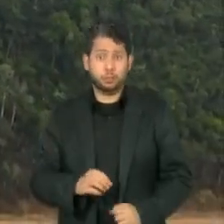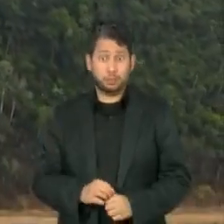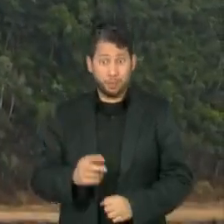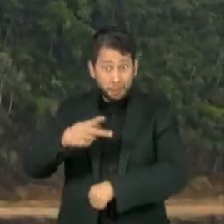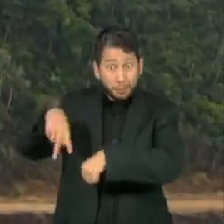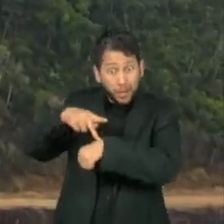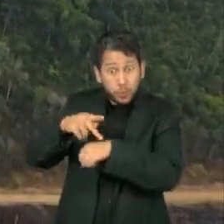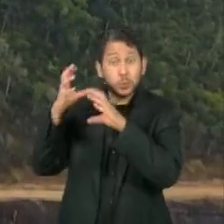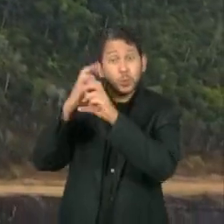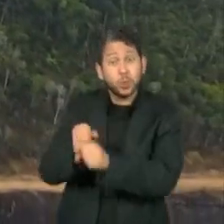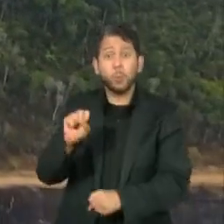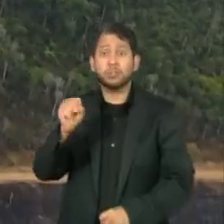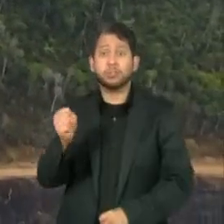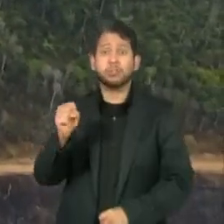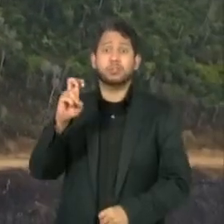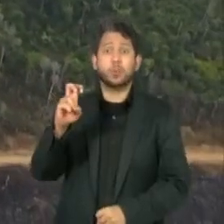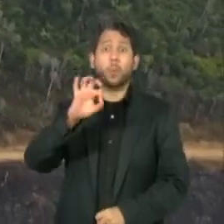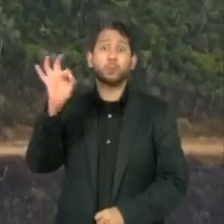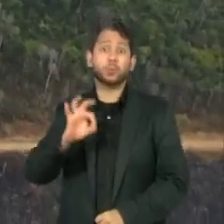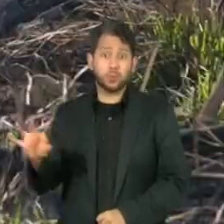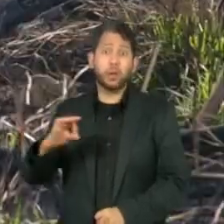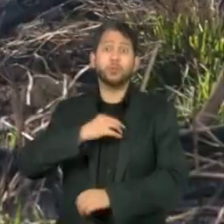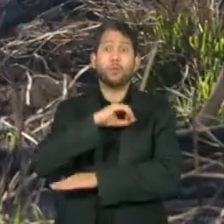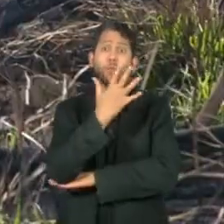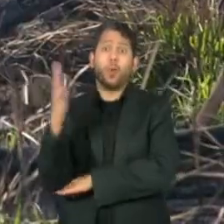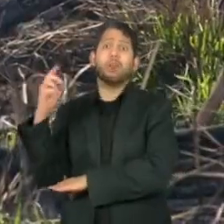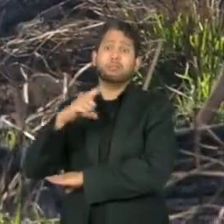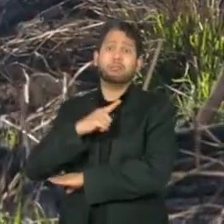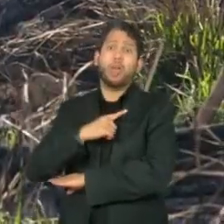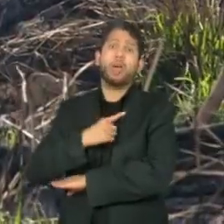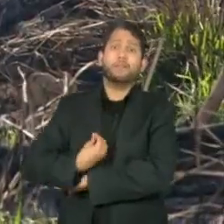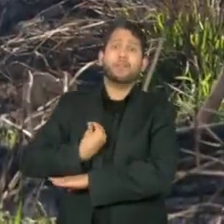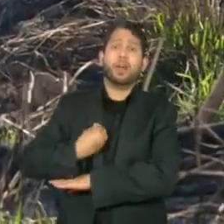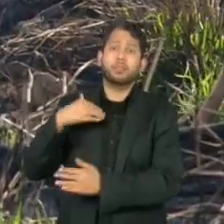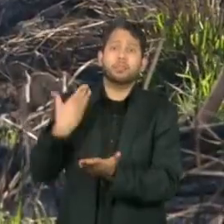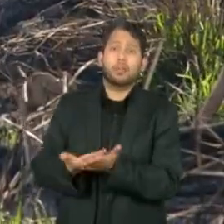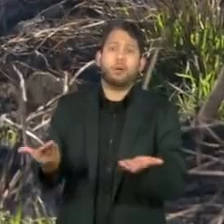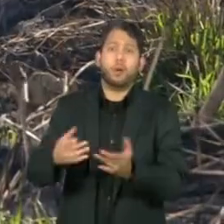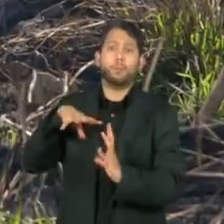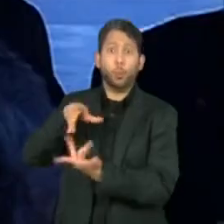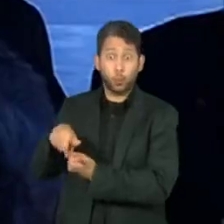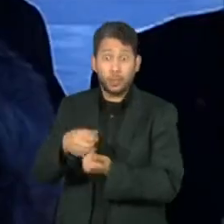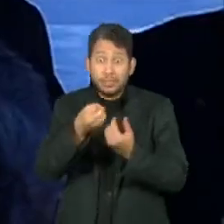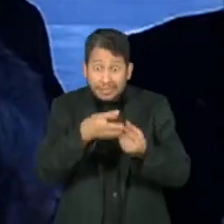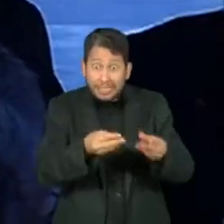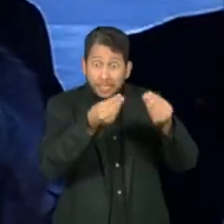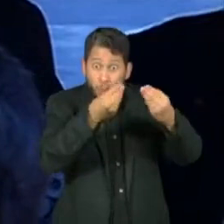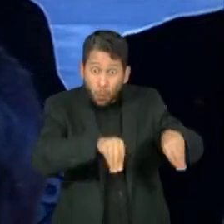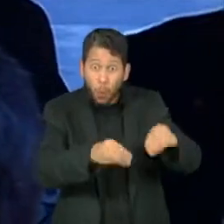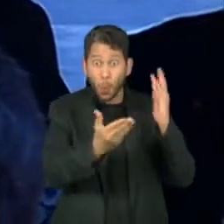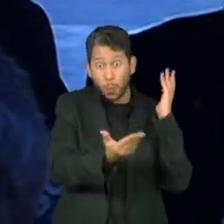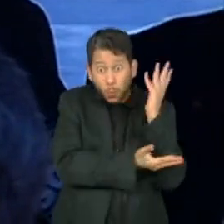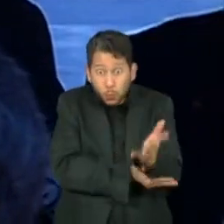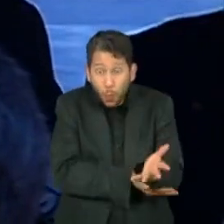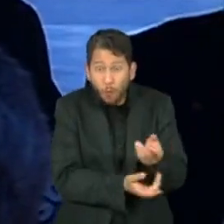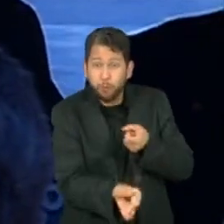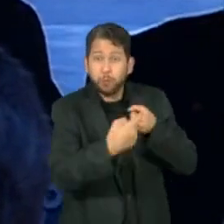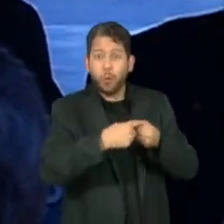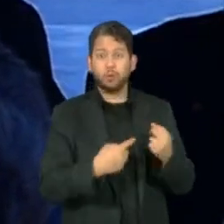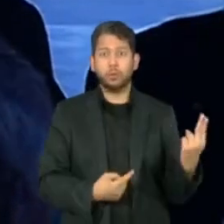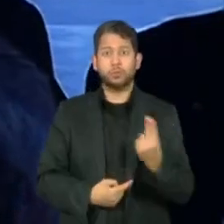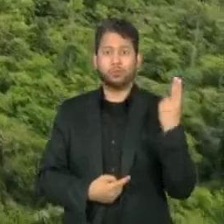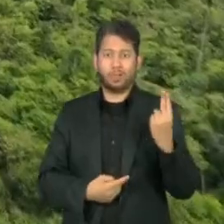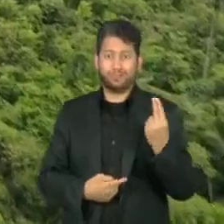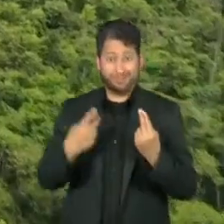% das florestas ainda existentes. O que já foi destruído não tem volta. Na Amazônia, durante o